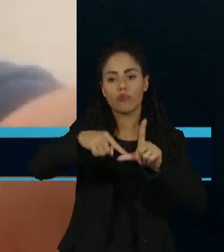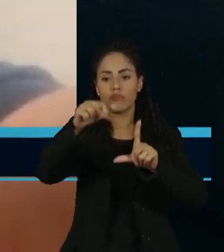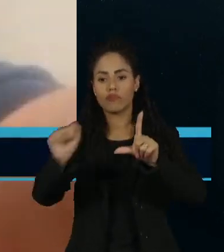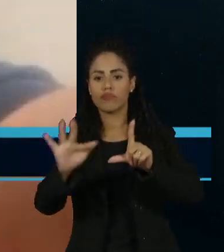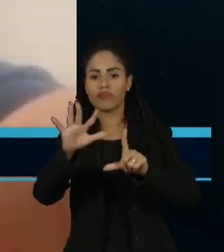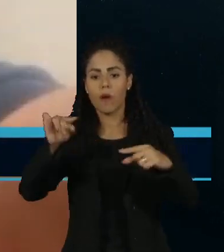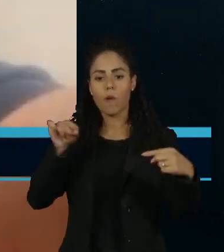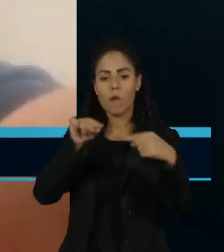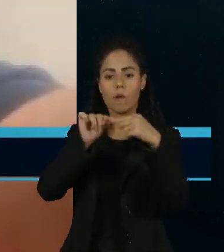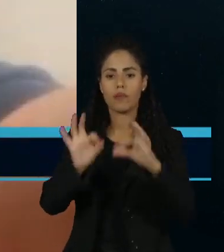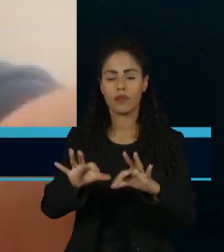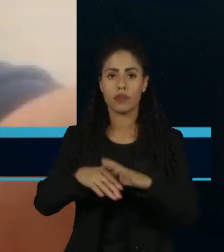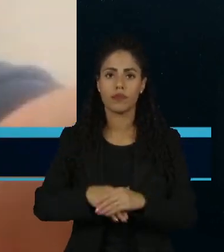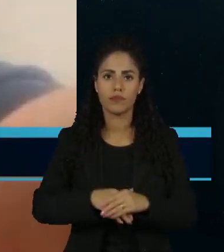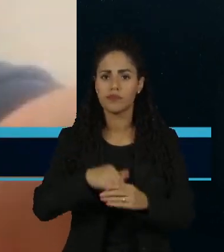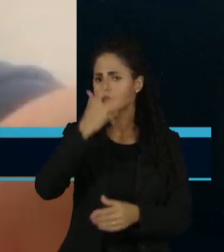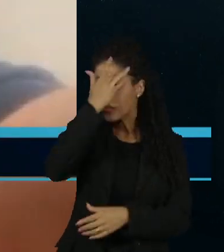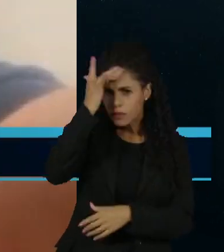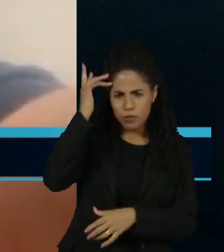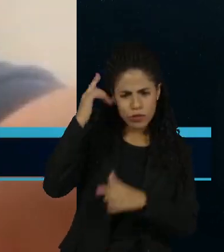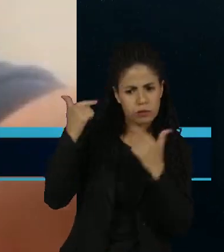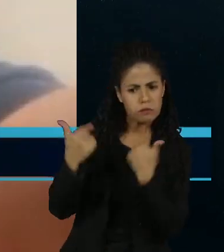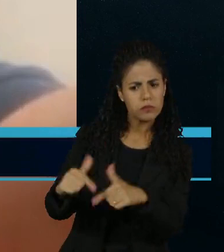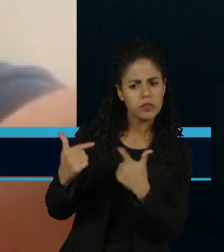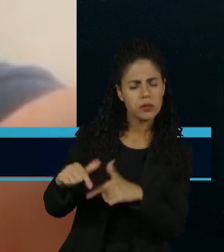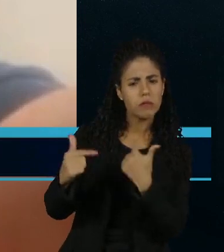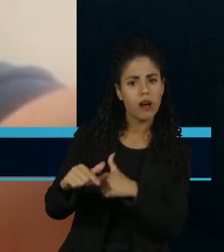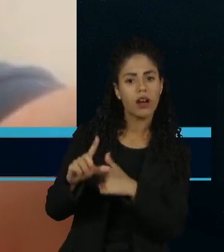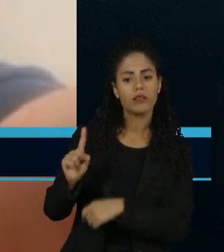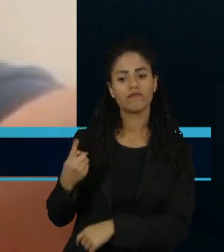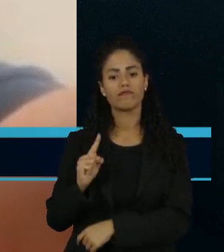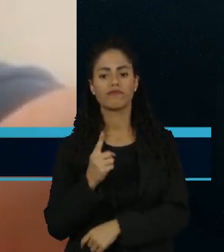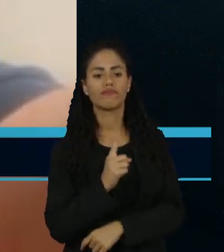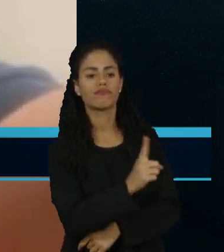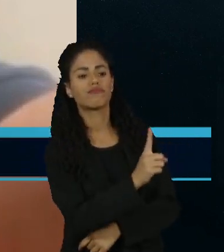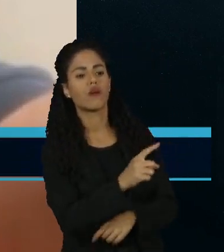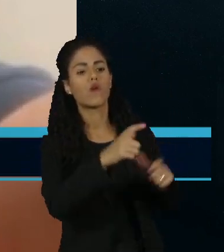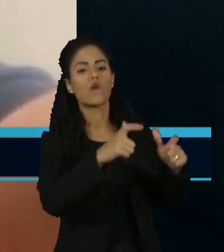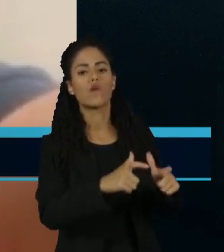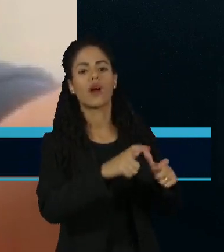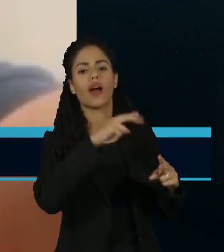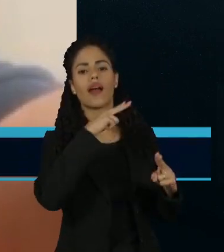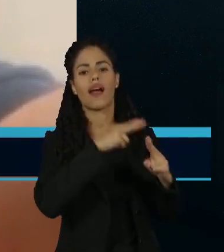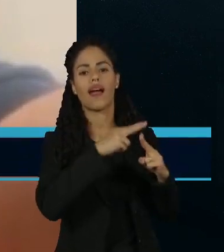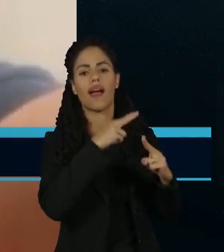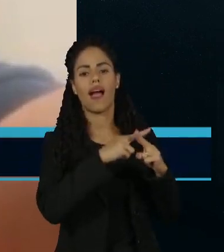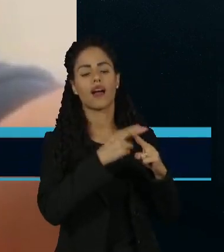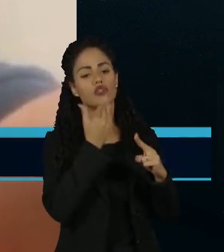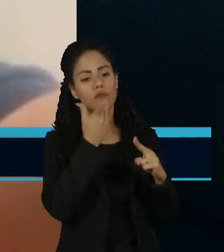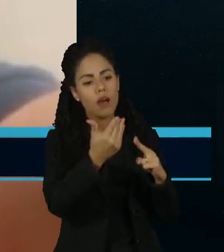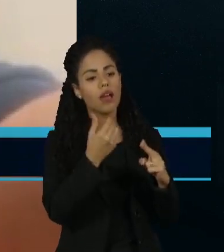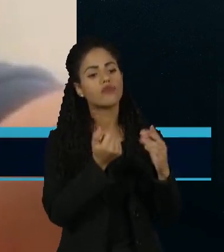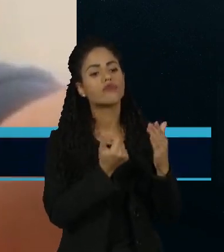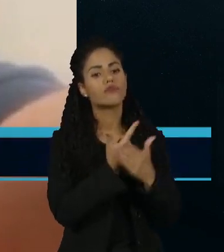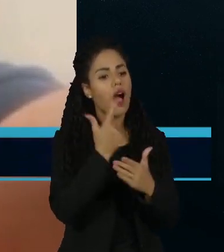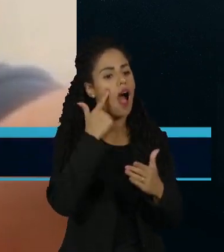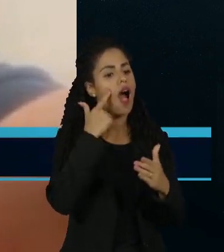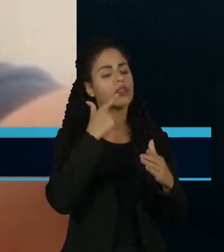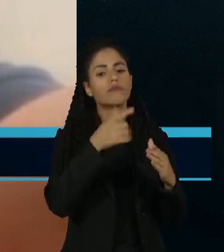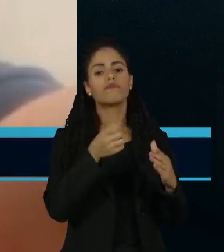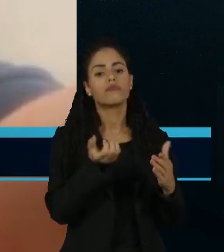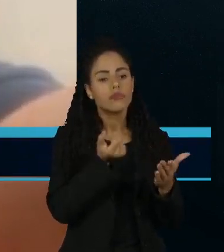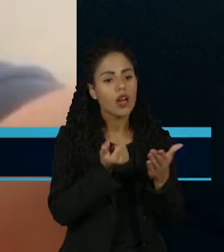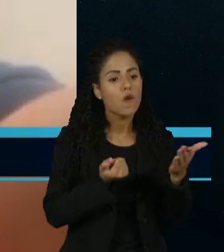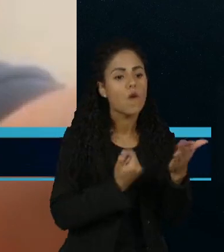Quando um trabalhador vai a uma agência da Caixa Econômica Federal, do sistema habitacional, comprar um imóvel,